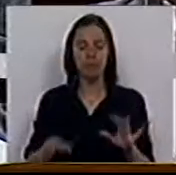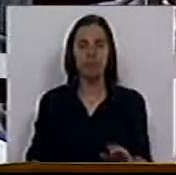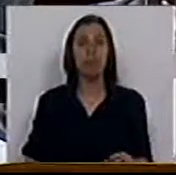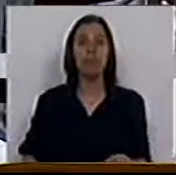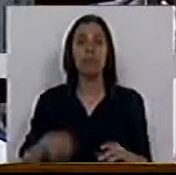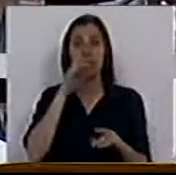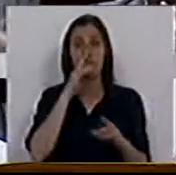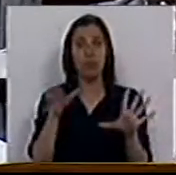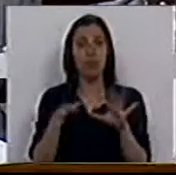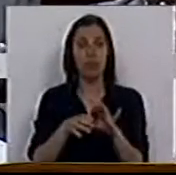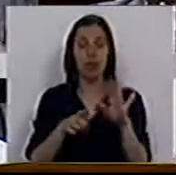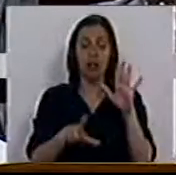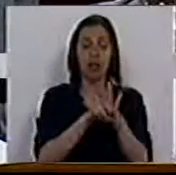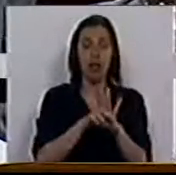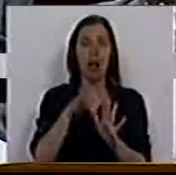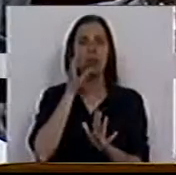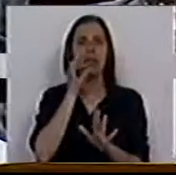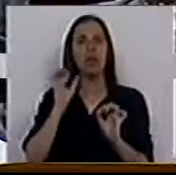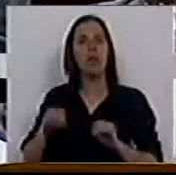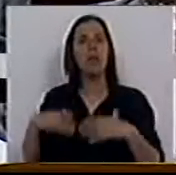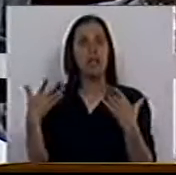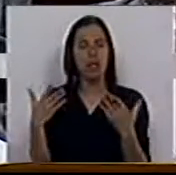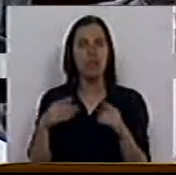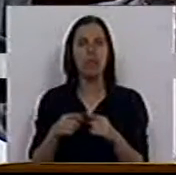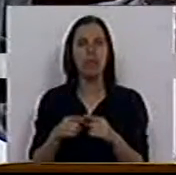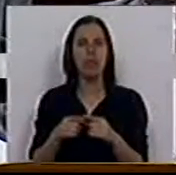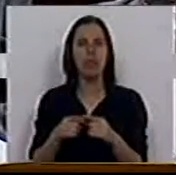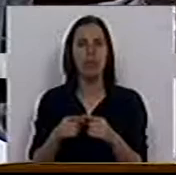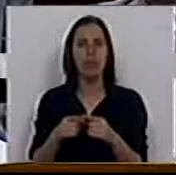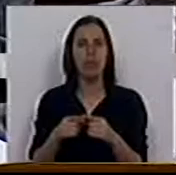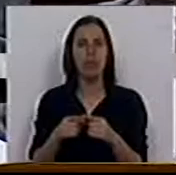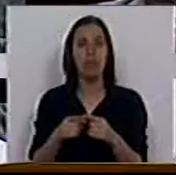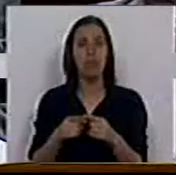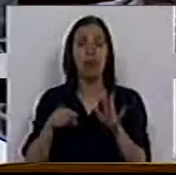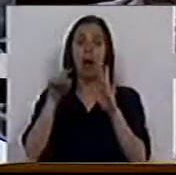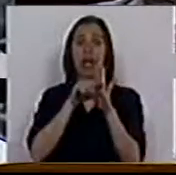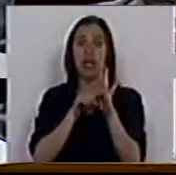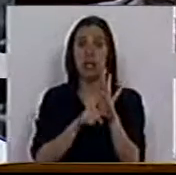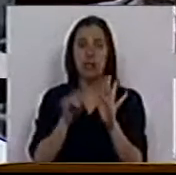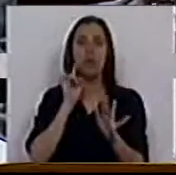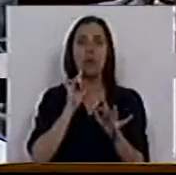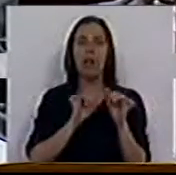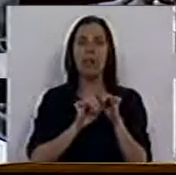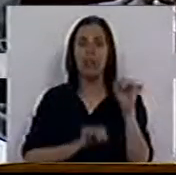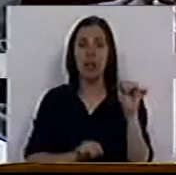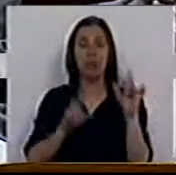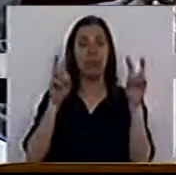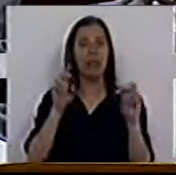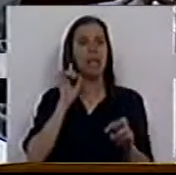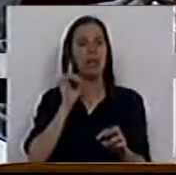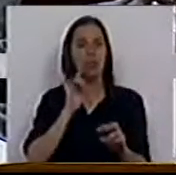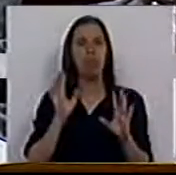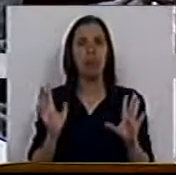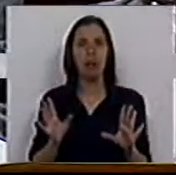sendo que a consolidação legislativa, como falava no início, que requisitos de qualificações são matérias